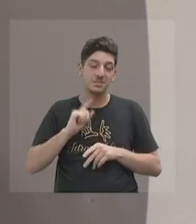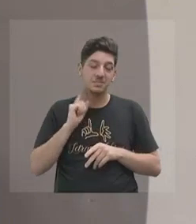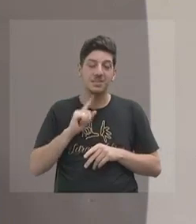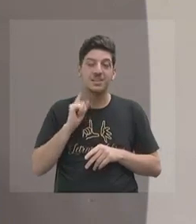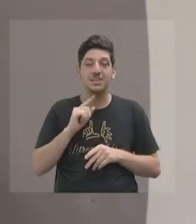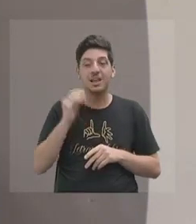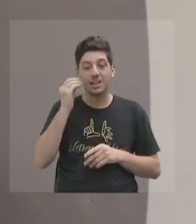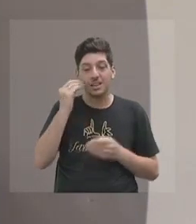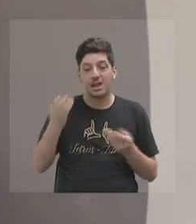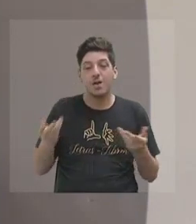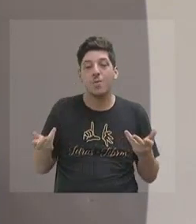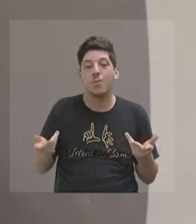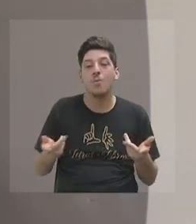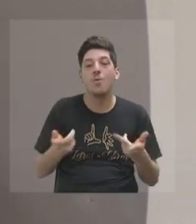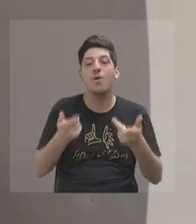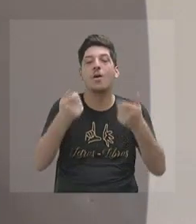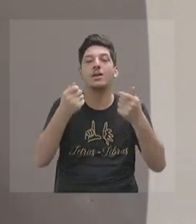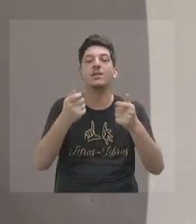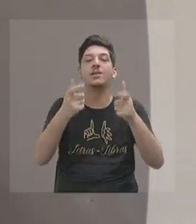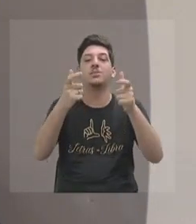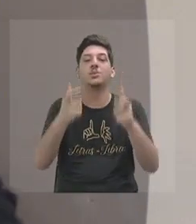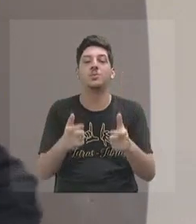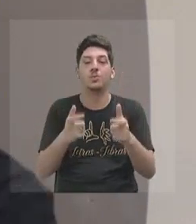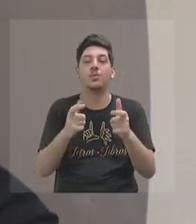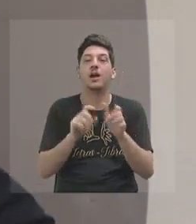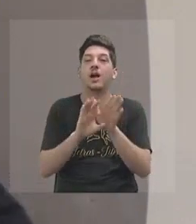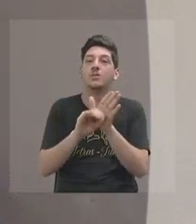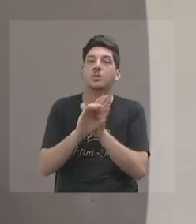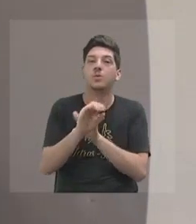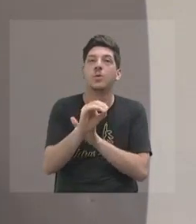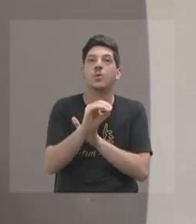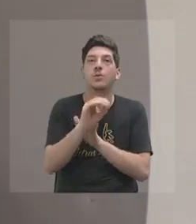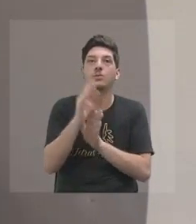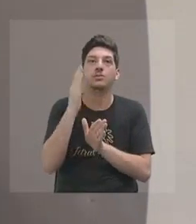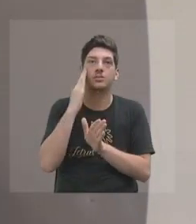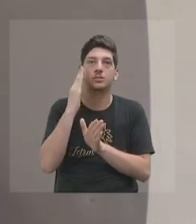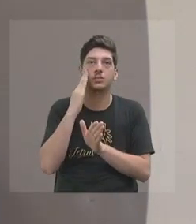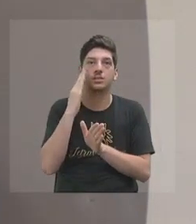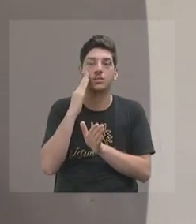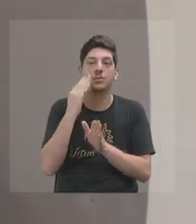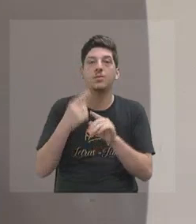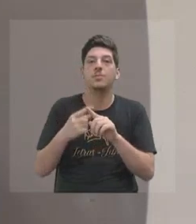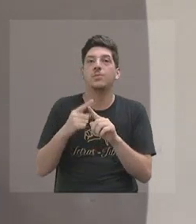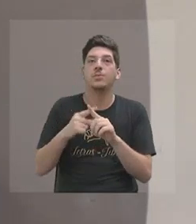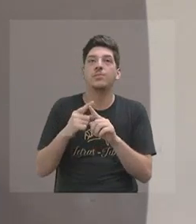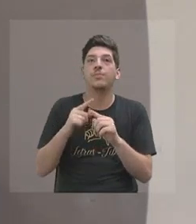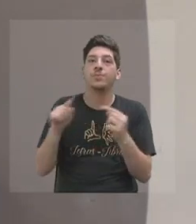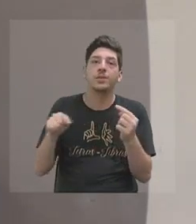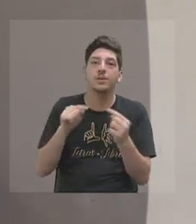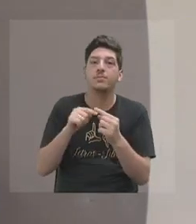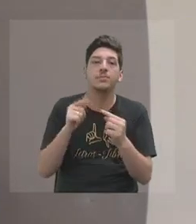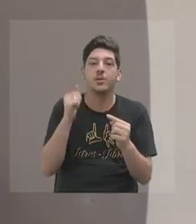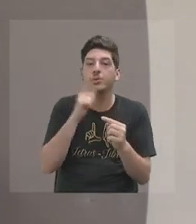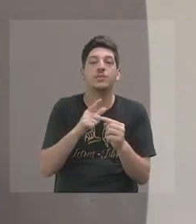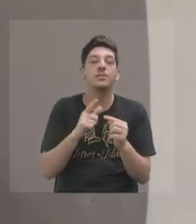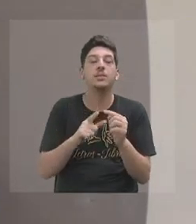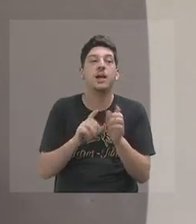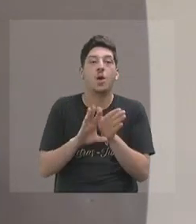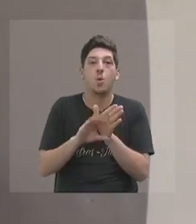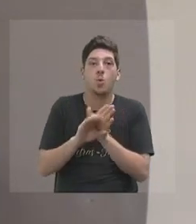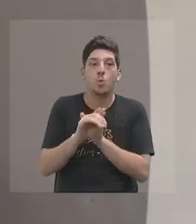qualificação do destino turístico no Google. Para a gente fazer que essa classificação do Google cresça,